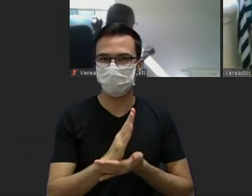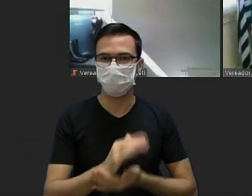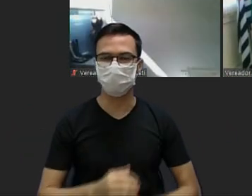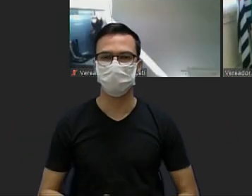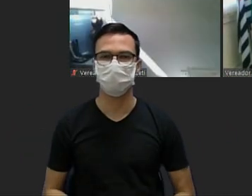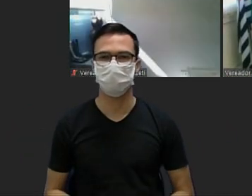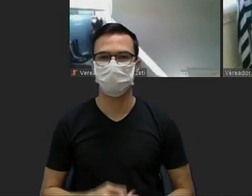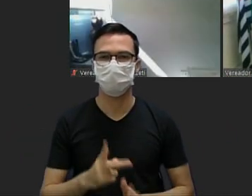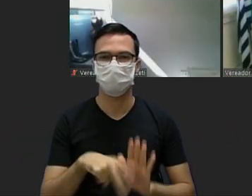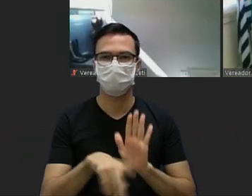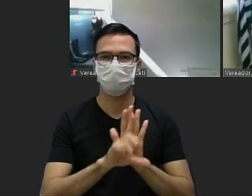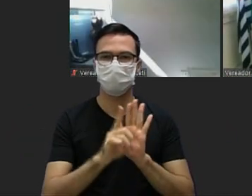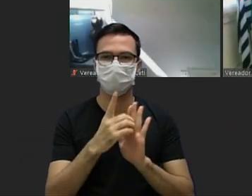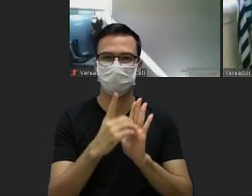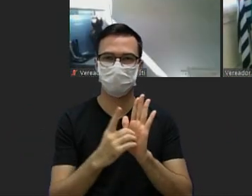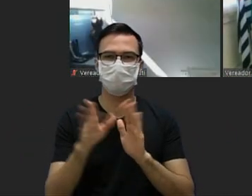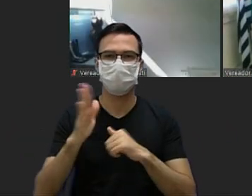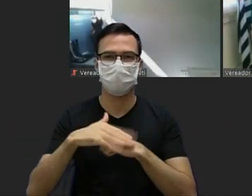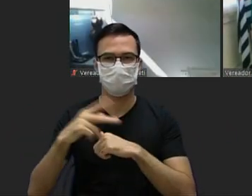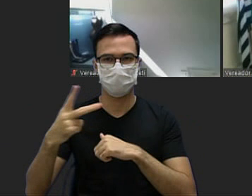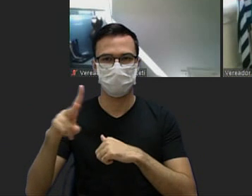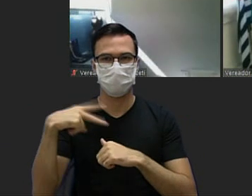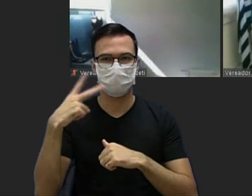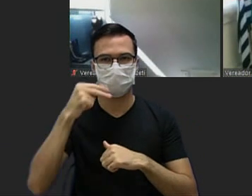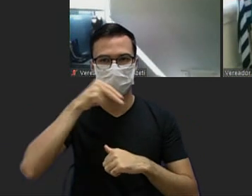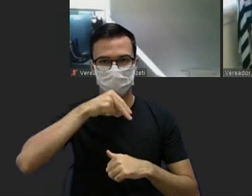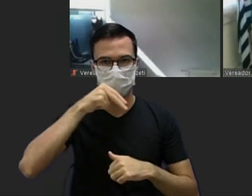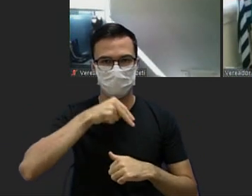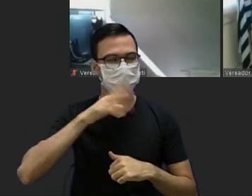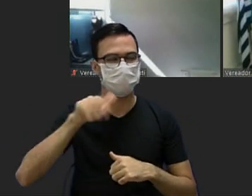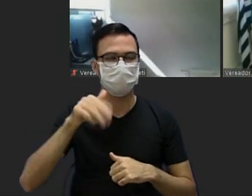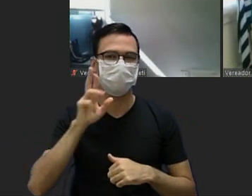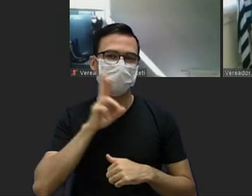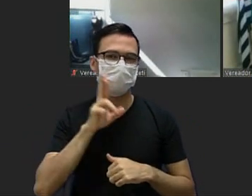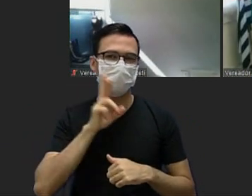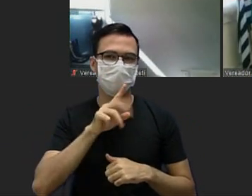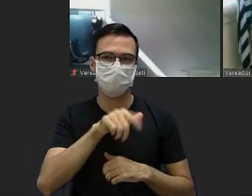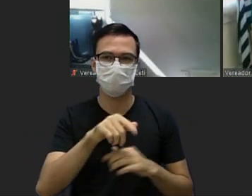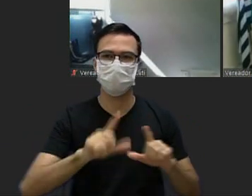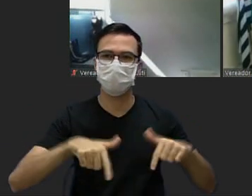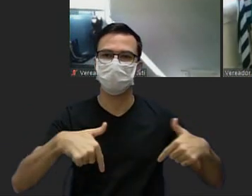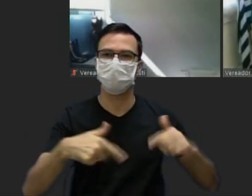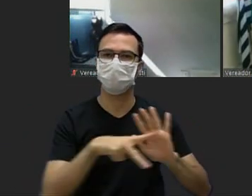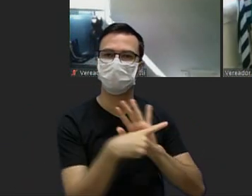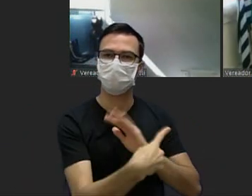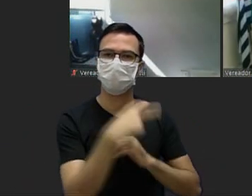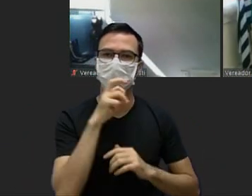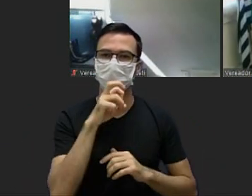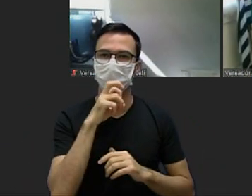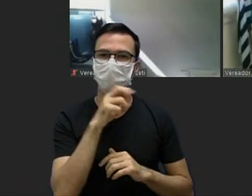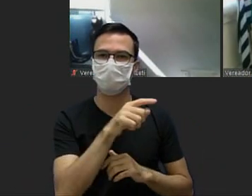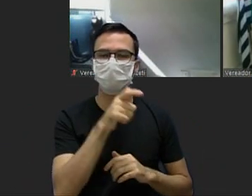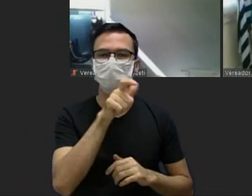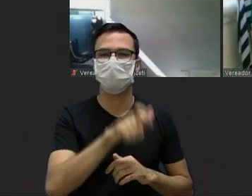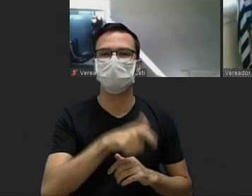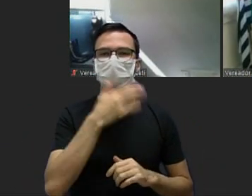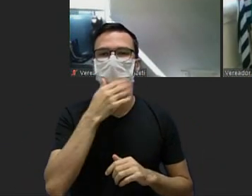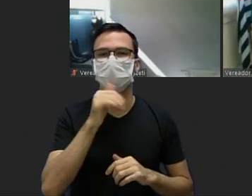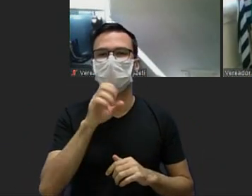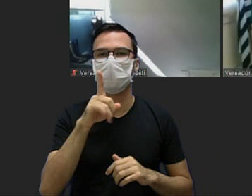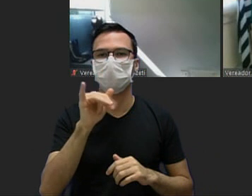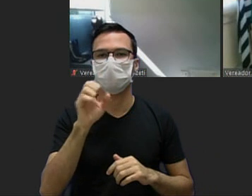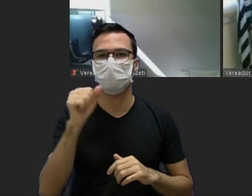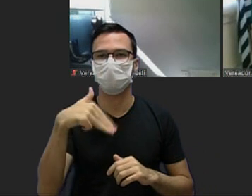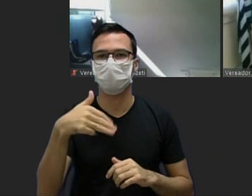projeto de decreto legislativo 17 2020 vereador Renan Santos dispõe sobre a concessão de título de cidadão Sorocabana ao senhor Adilson